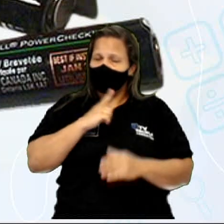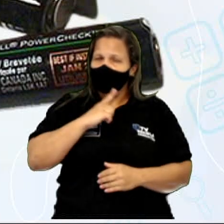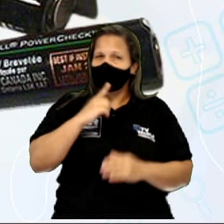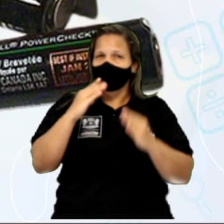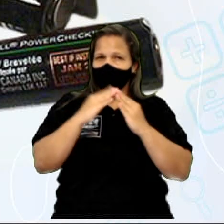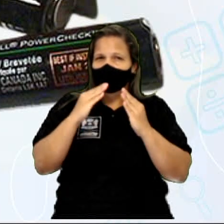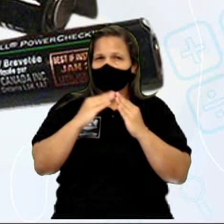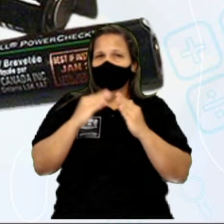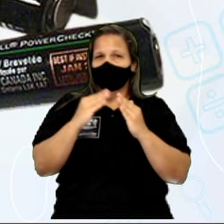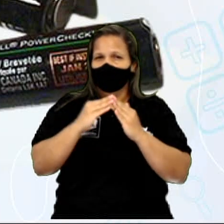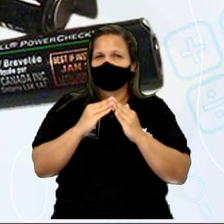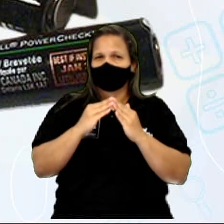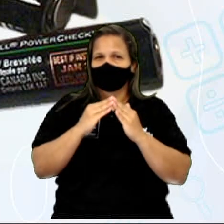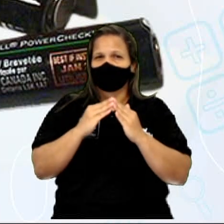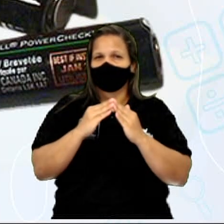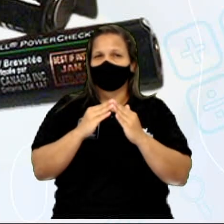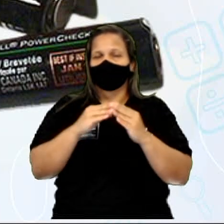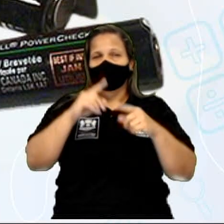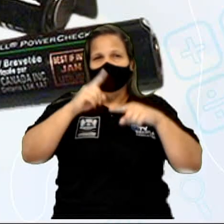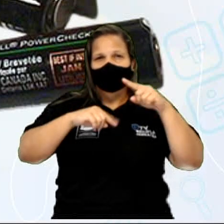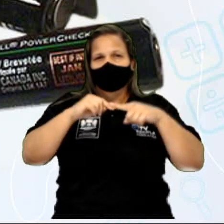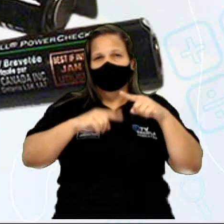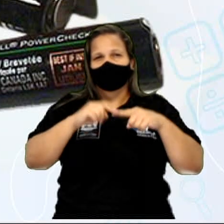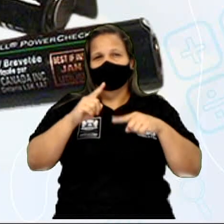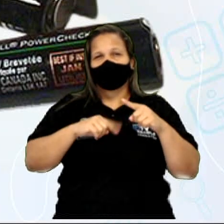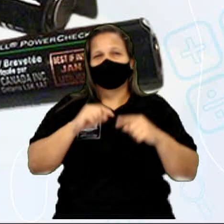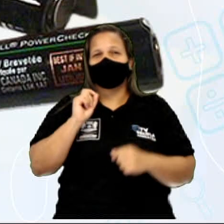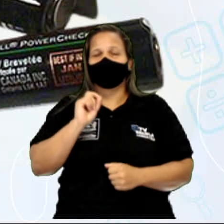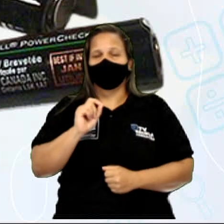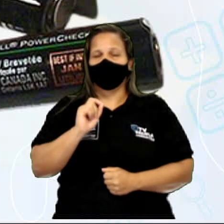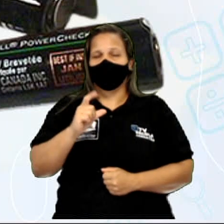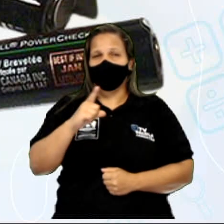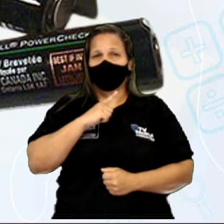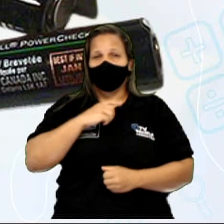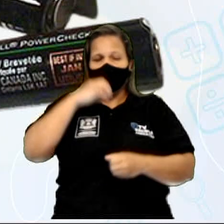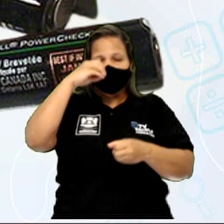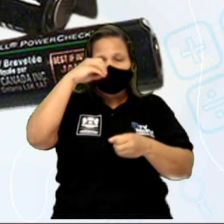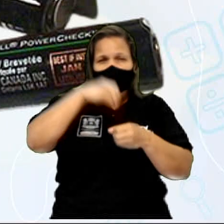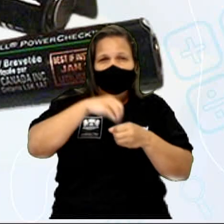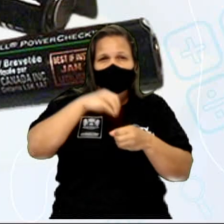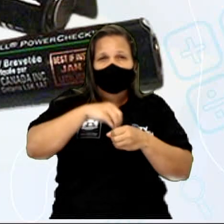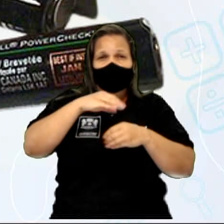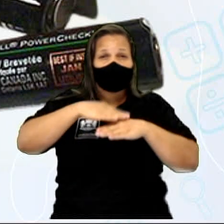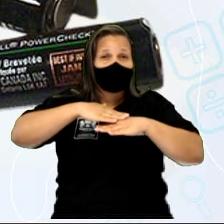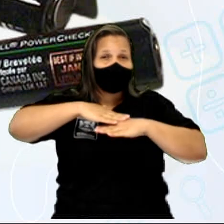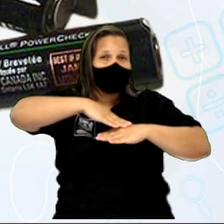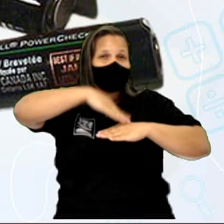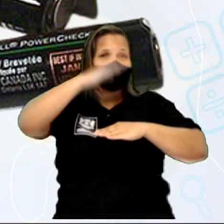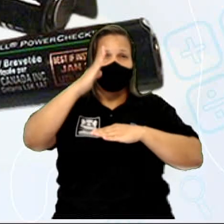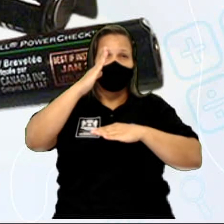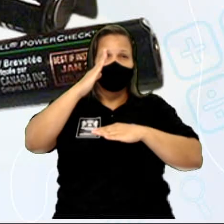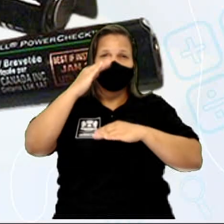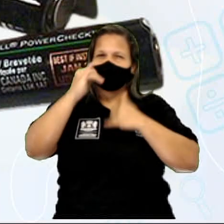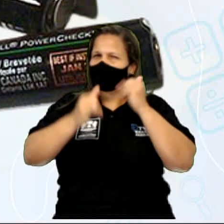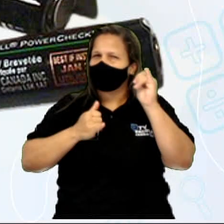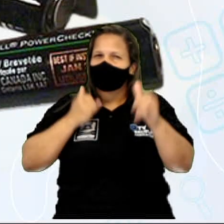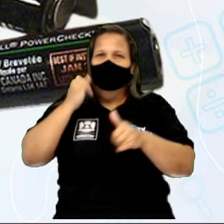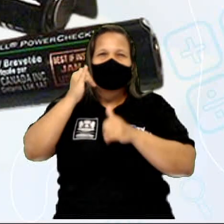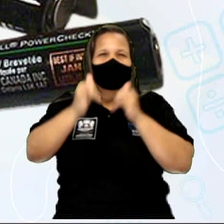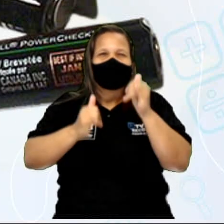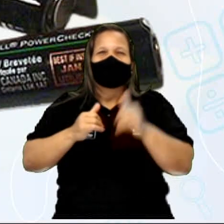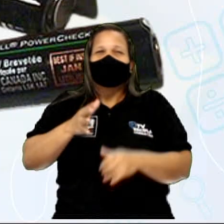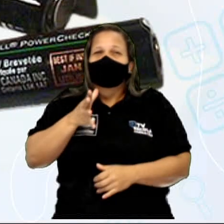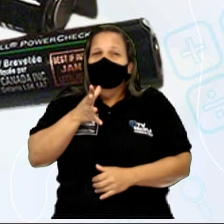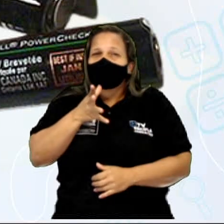A vantagem da pilha alcalina é que ela tem uma grande quantidade de energia, né? Elas duram muito mais